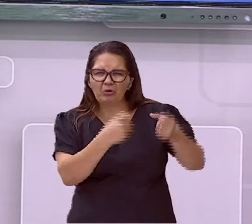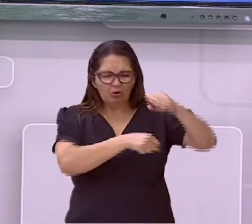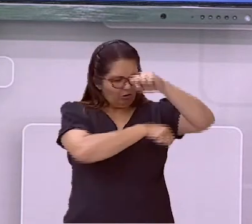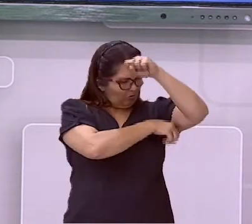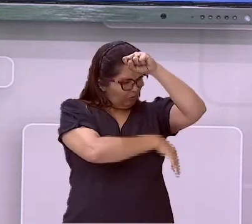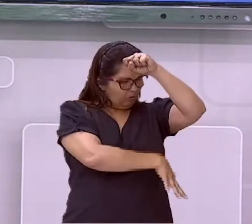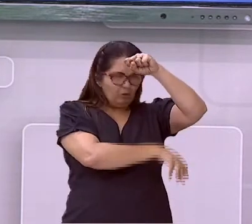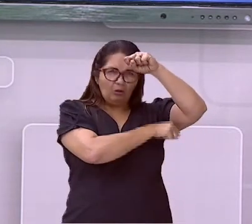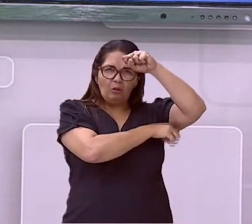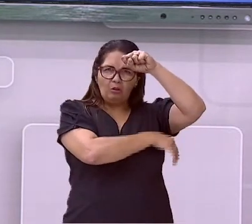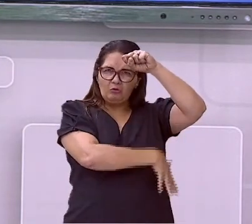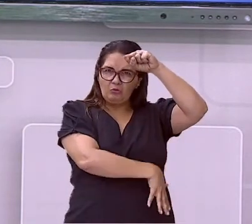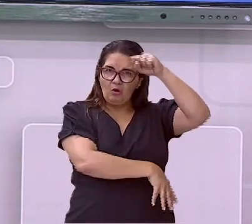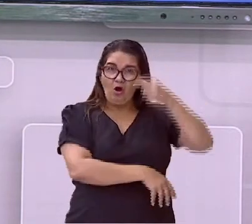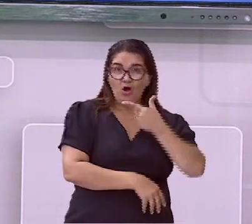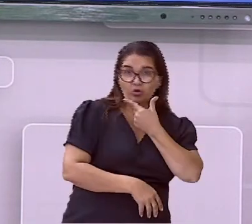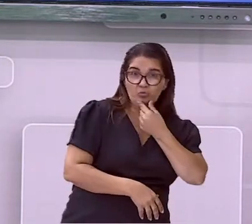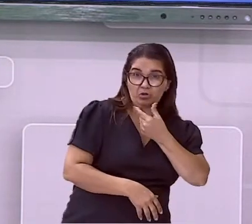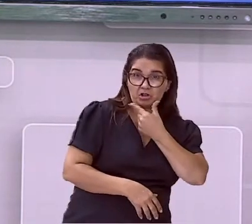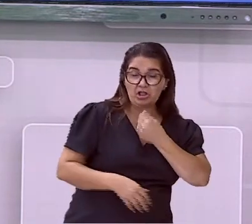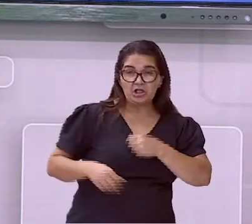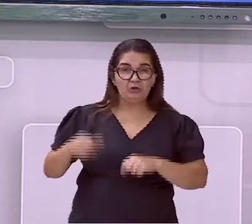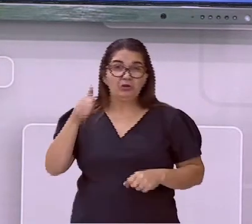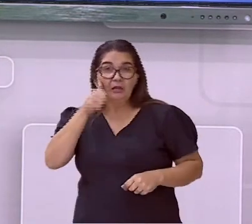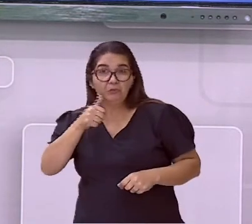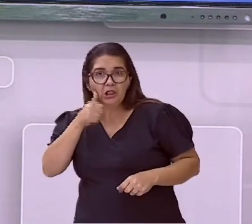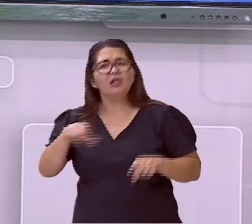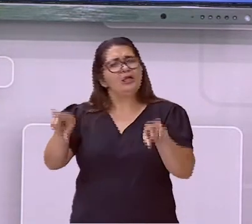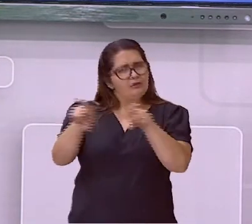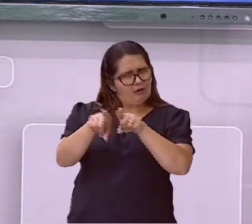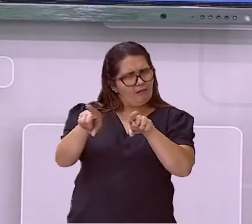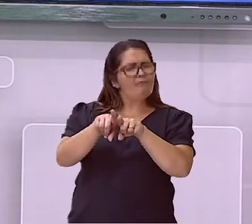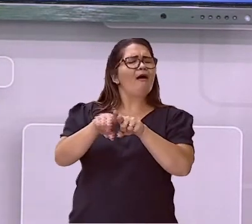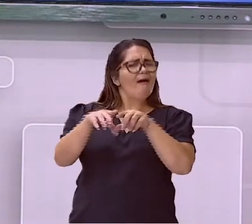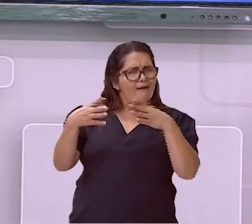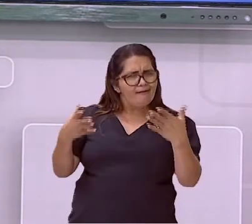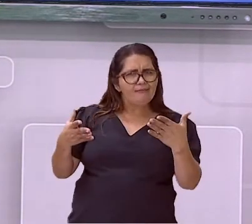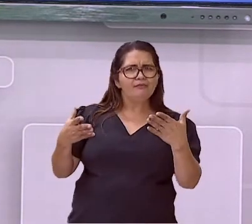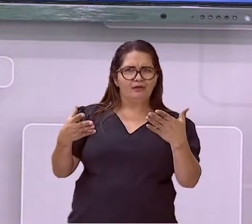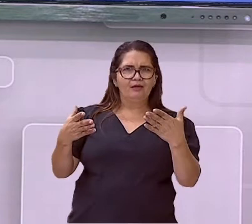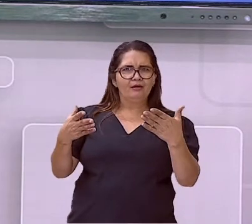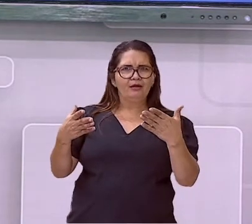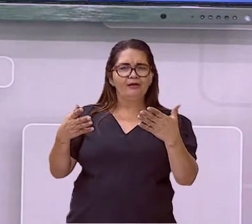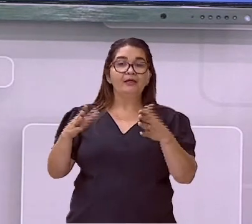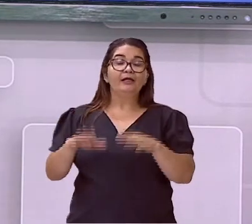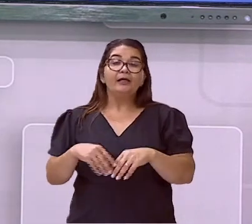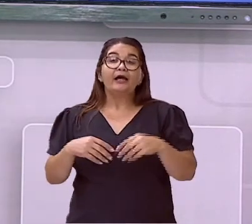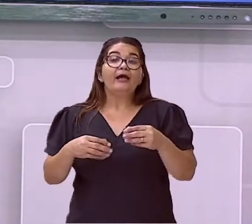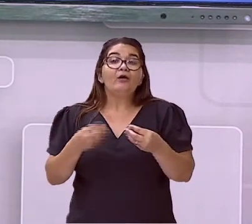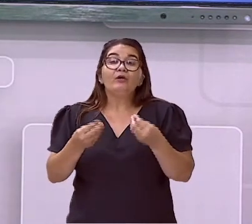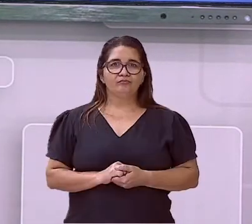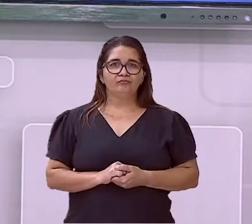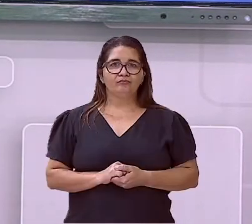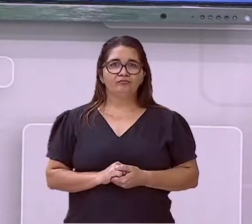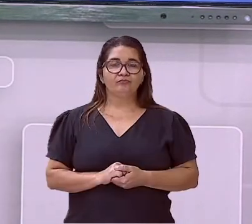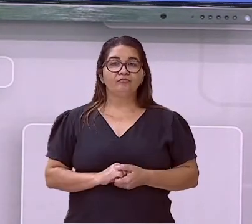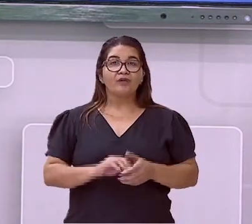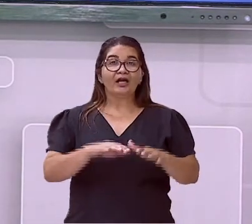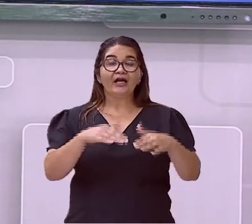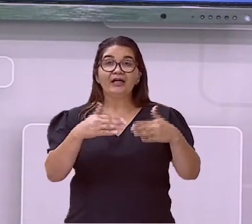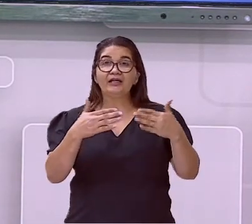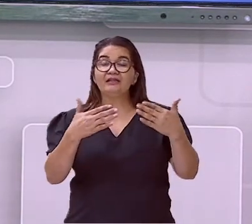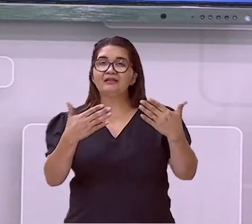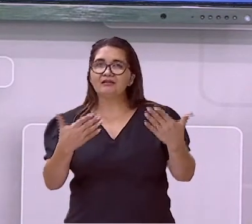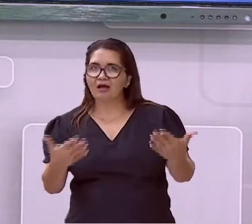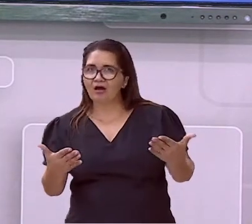excessivo, no caso, da pele, da que está liberando. Então, tudo isso é a transformação. E